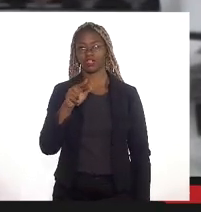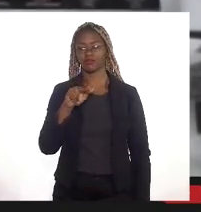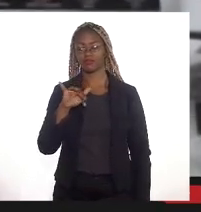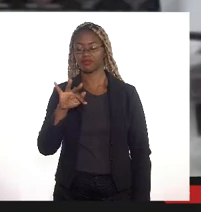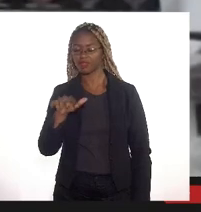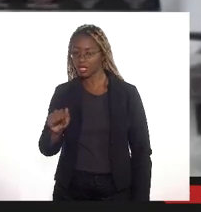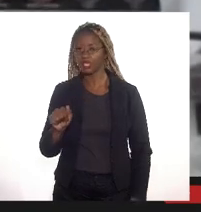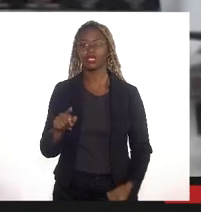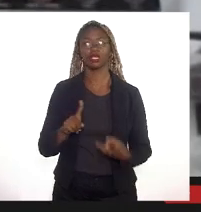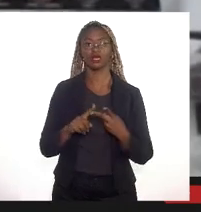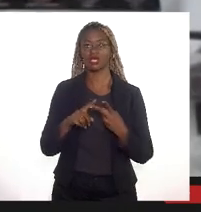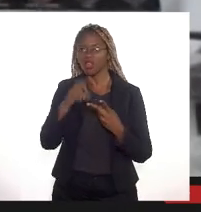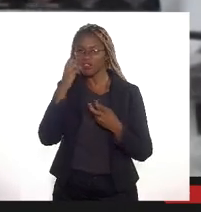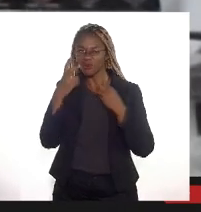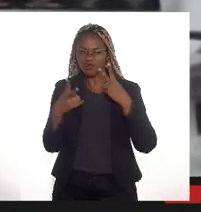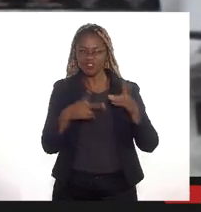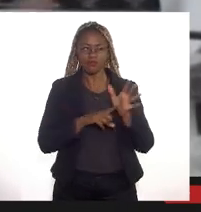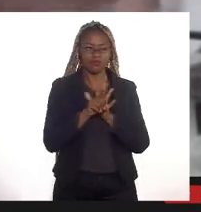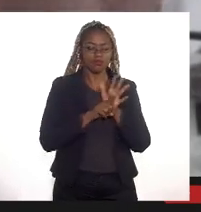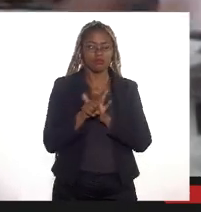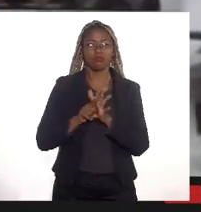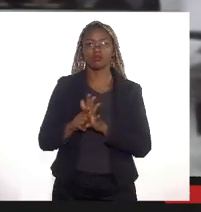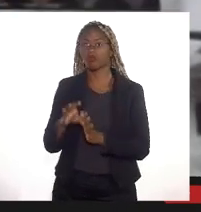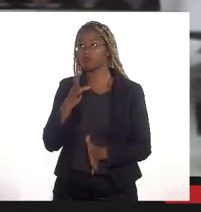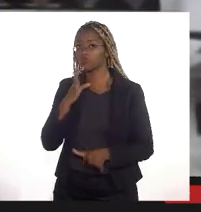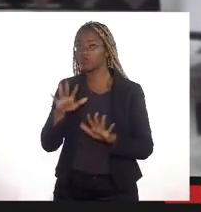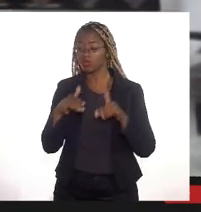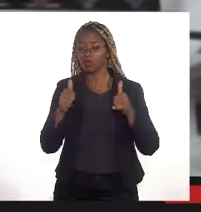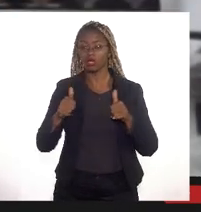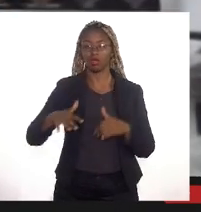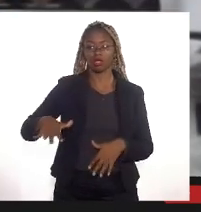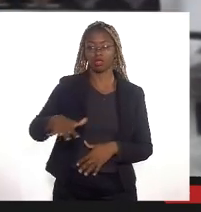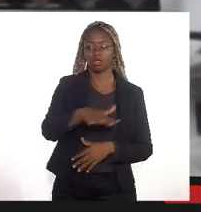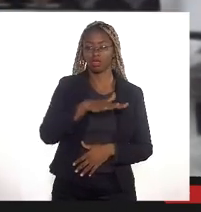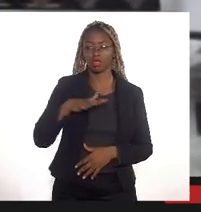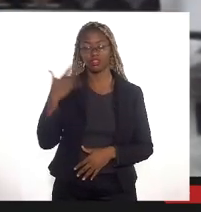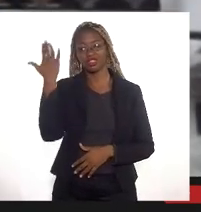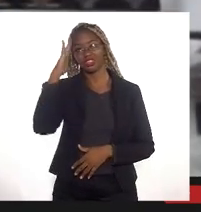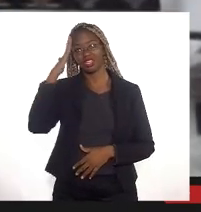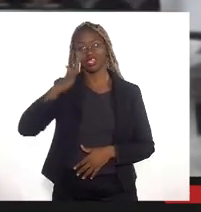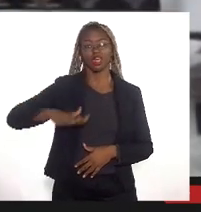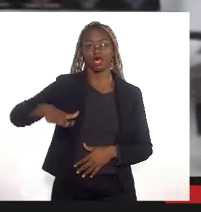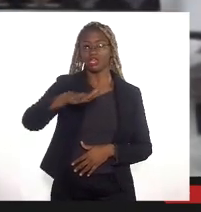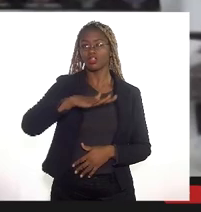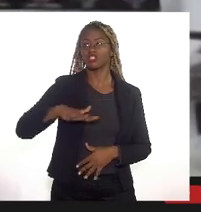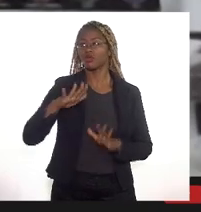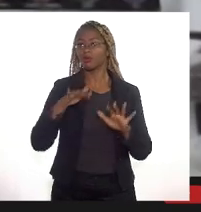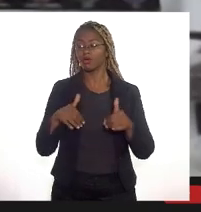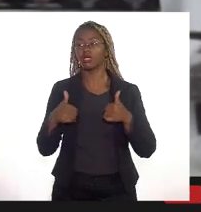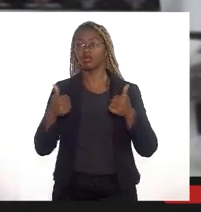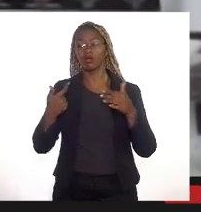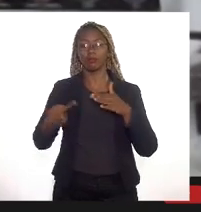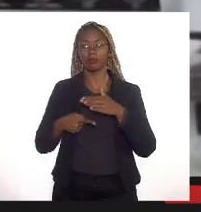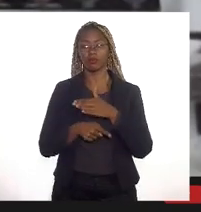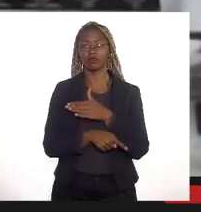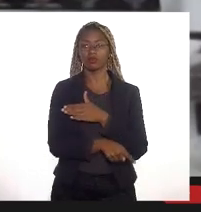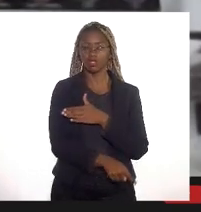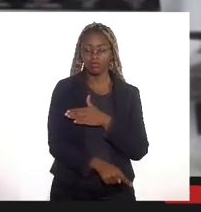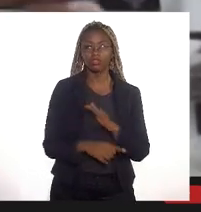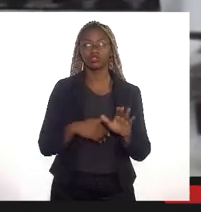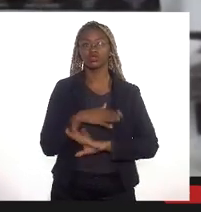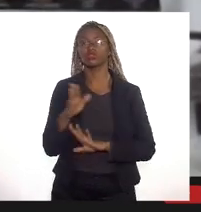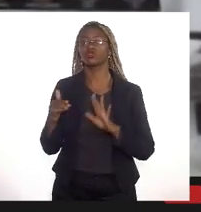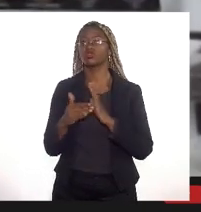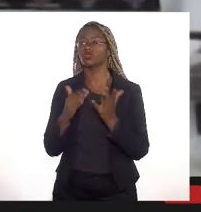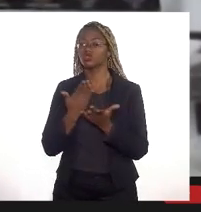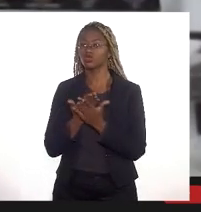para a gente conhecer melhor aquele terreno para que a gente consiga entender aquela região cada vez mais profundamente para que todos os estudos